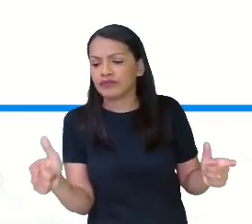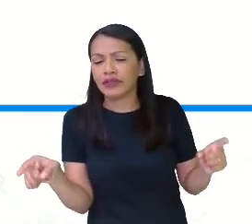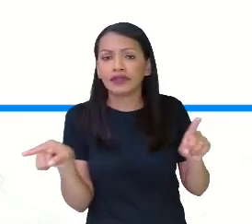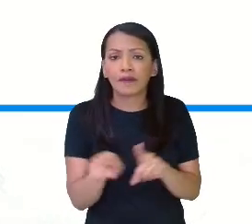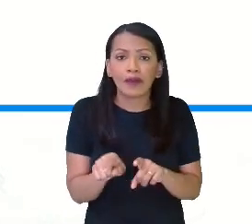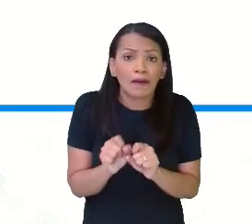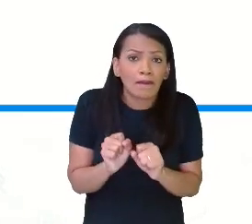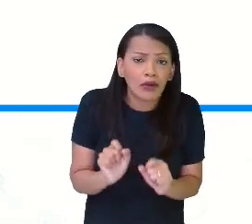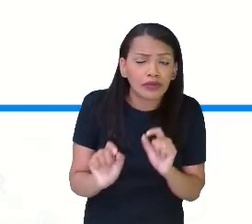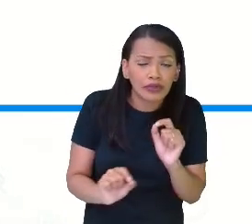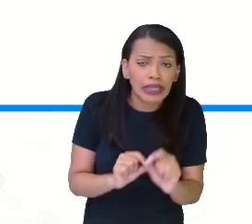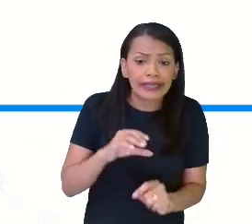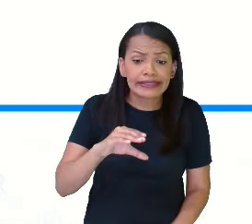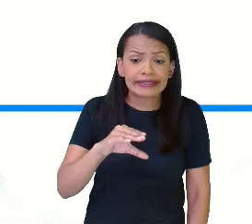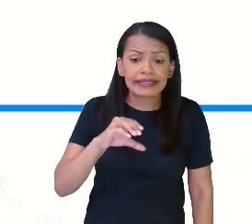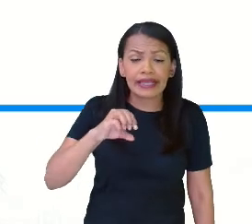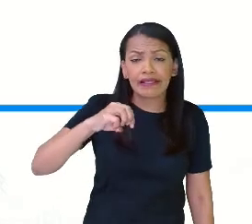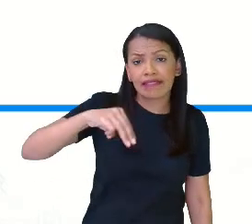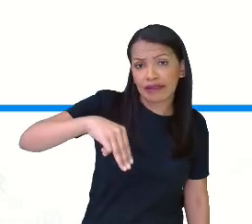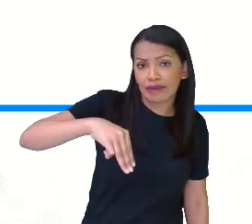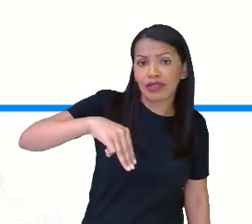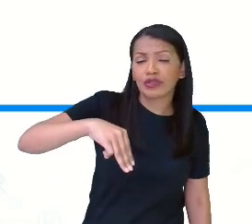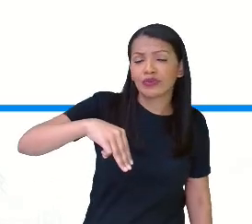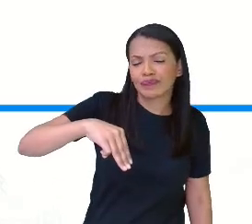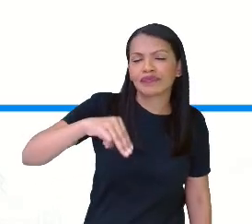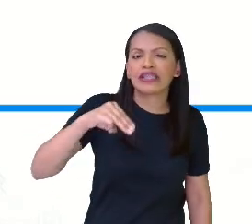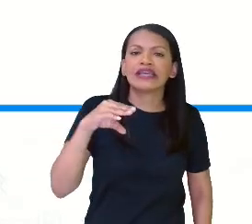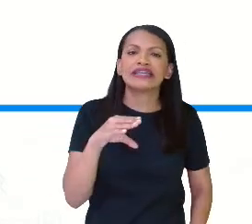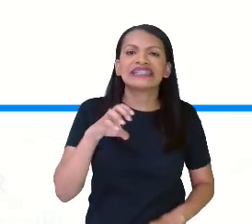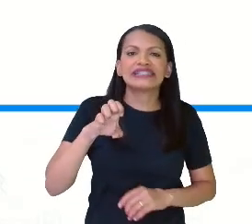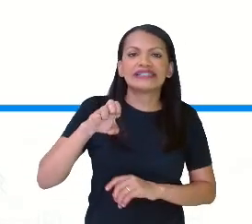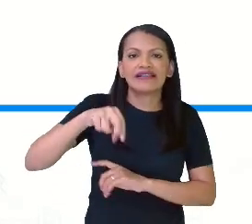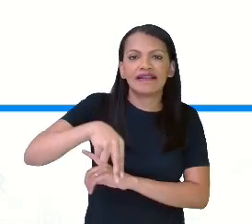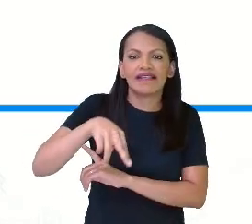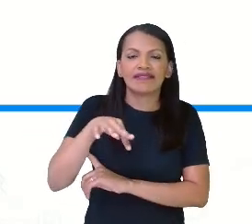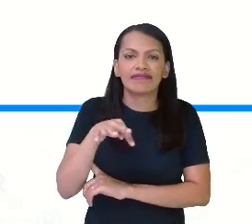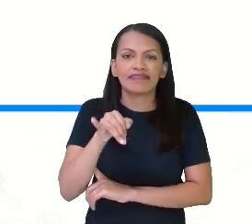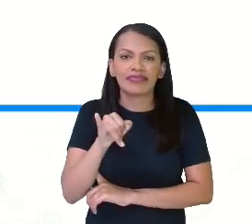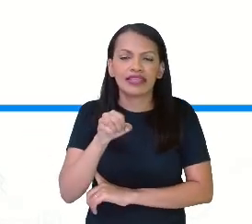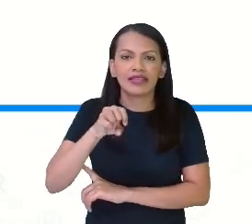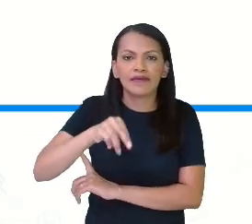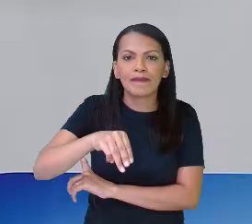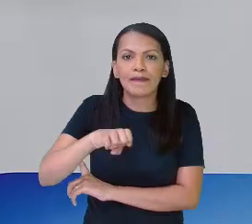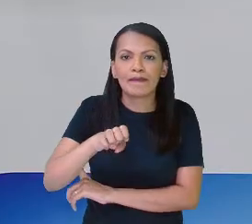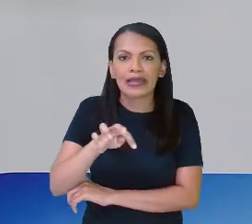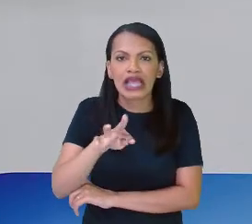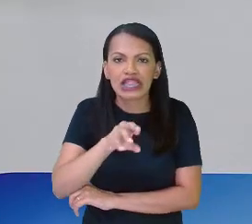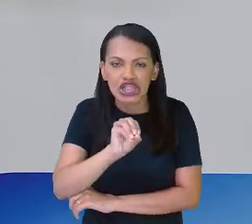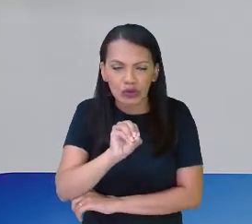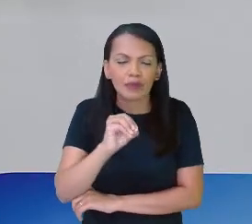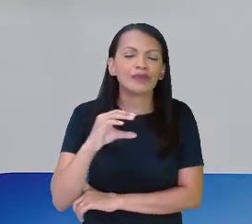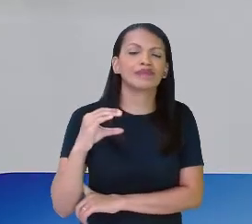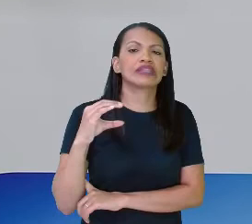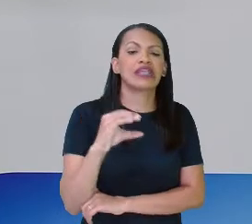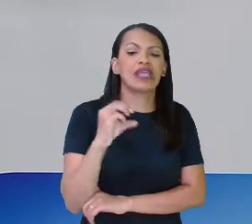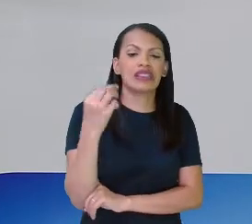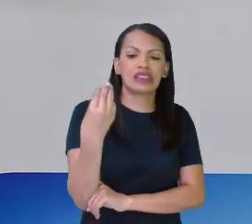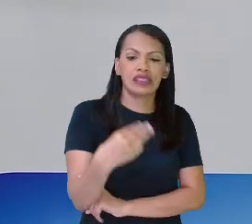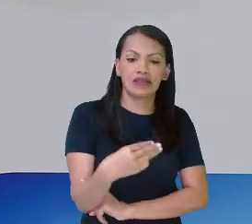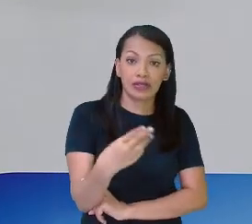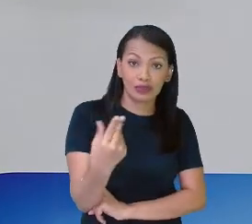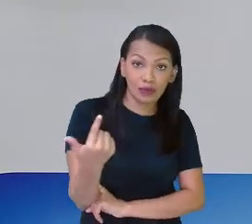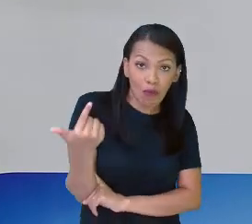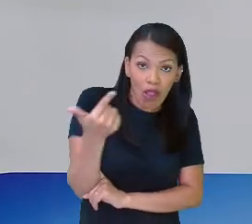centímetros quadrados. E o que é isso, professora? É porque a gente junta a medida dos lados, a gente